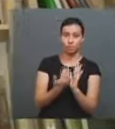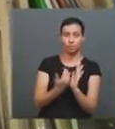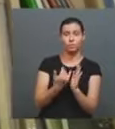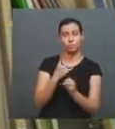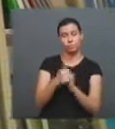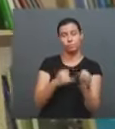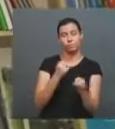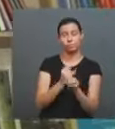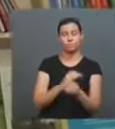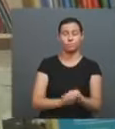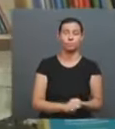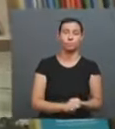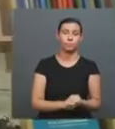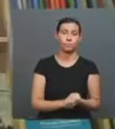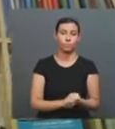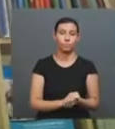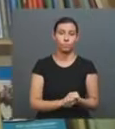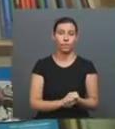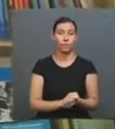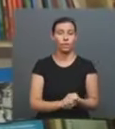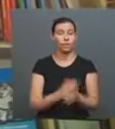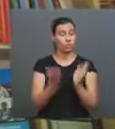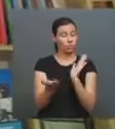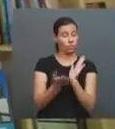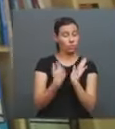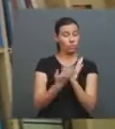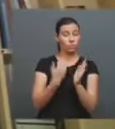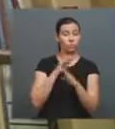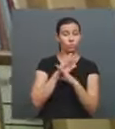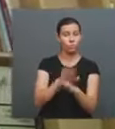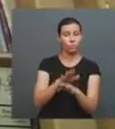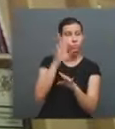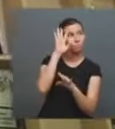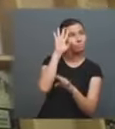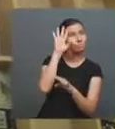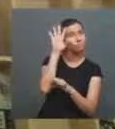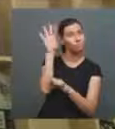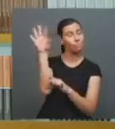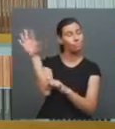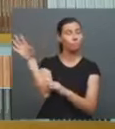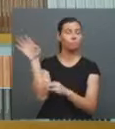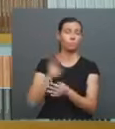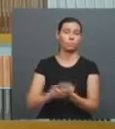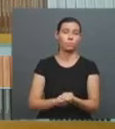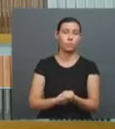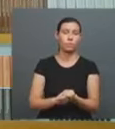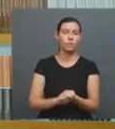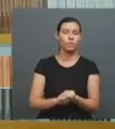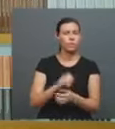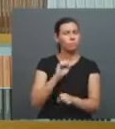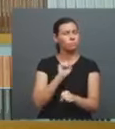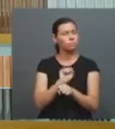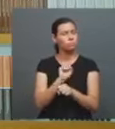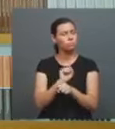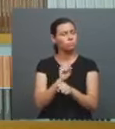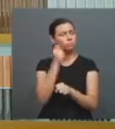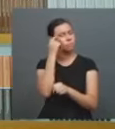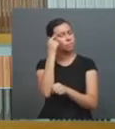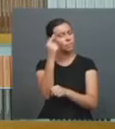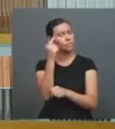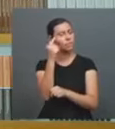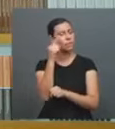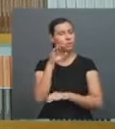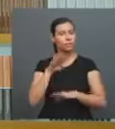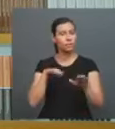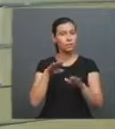É comum dizer que livros nos levam para viajar sem sair do lugar. Mas você já parou para pensar na viagem que